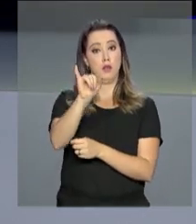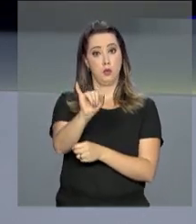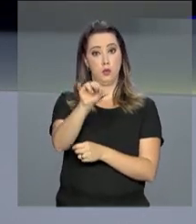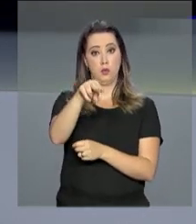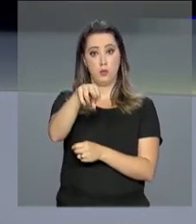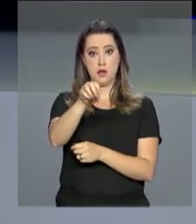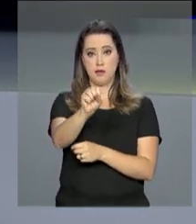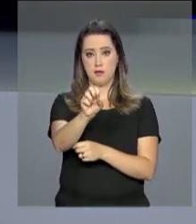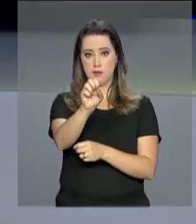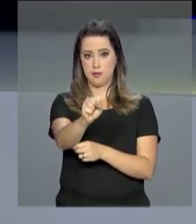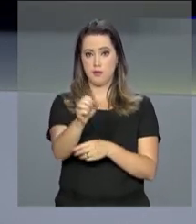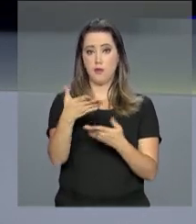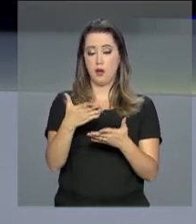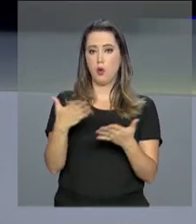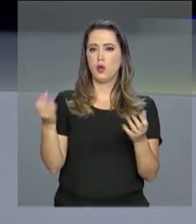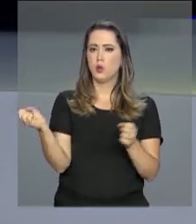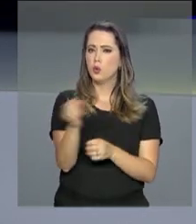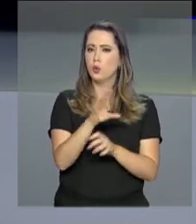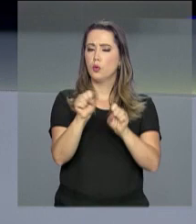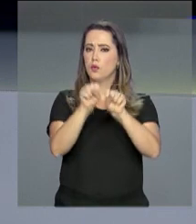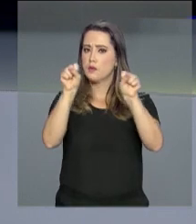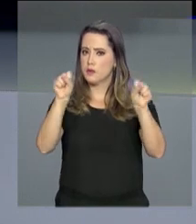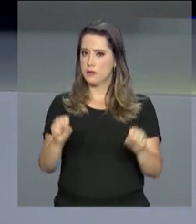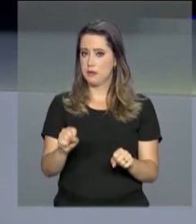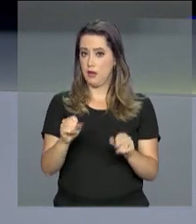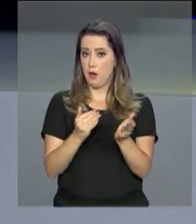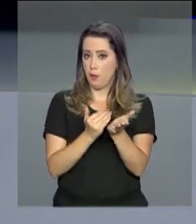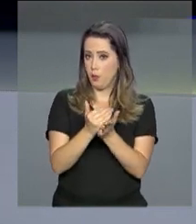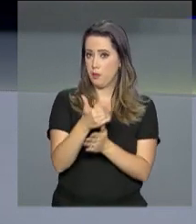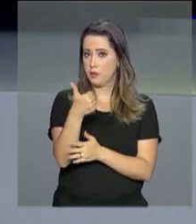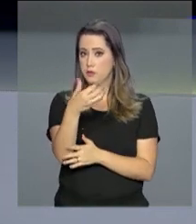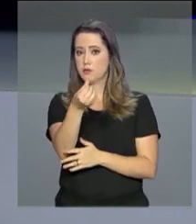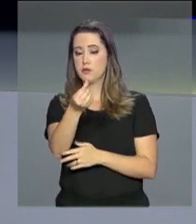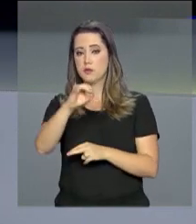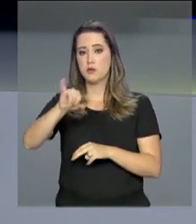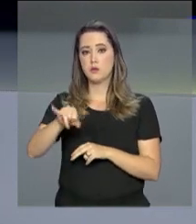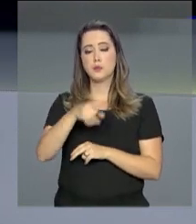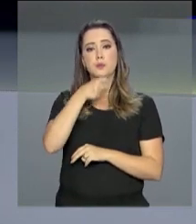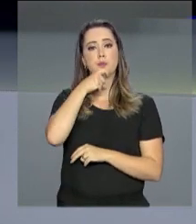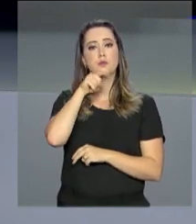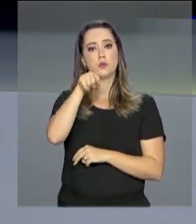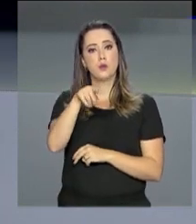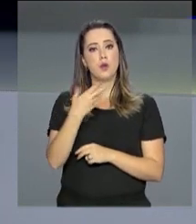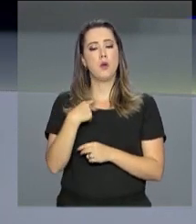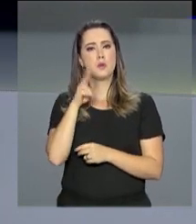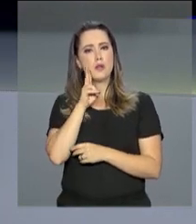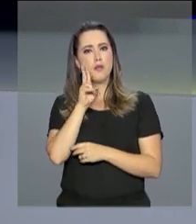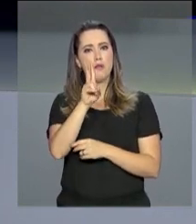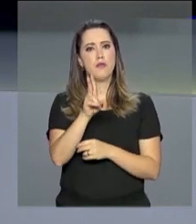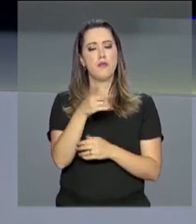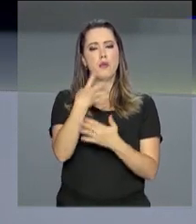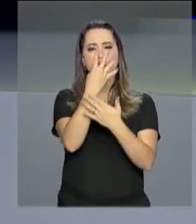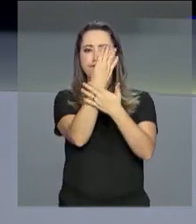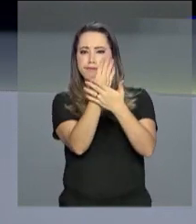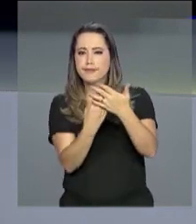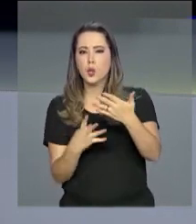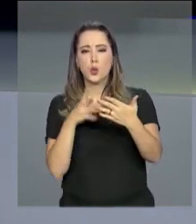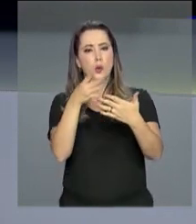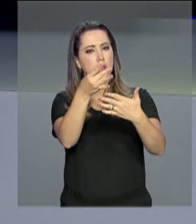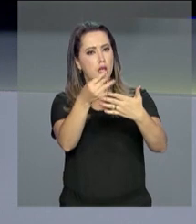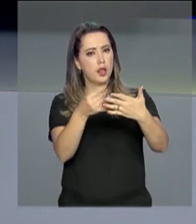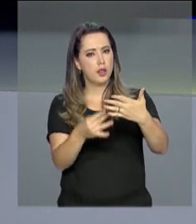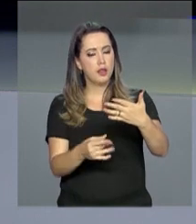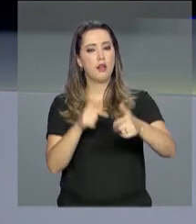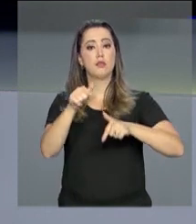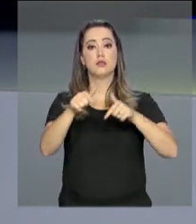agências, o INSS passa a adotar a partir de 16 de julho um novo sistema para consultas ao extrato previdenciário